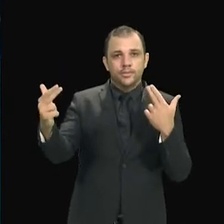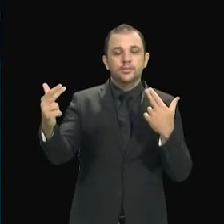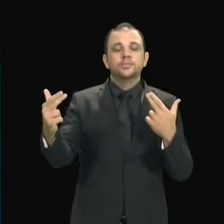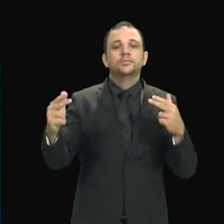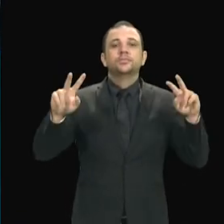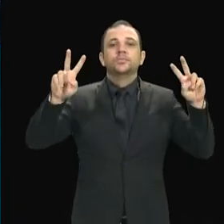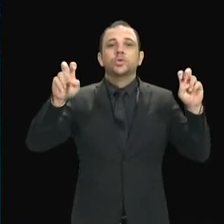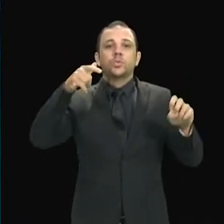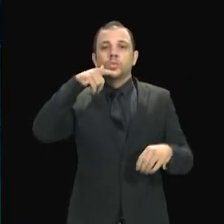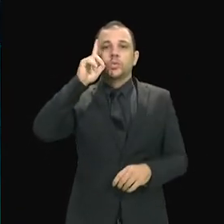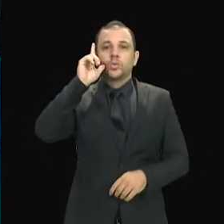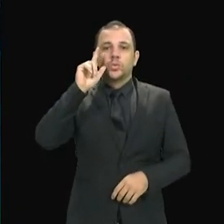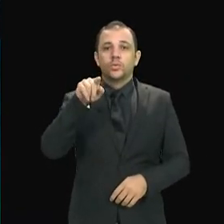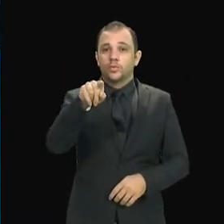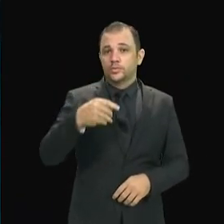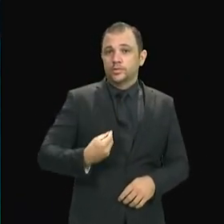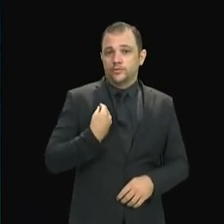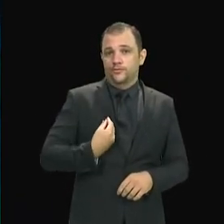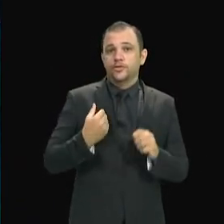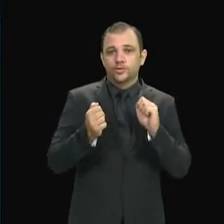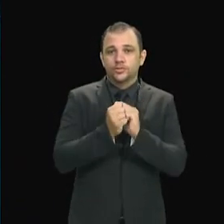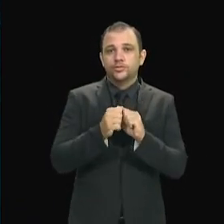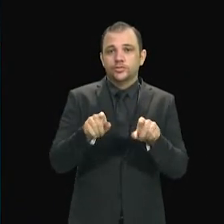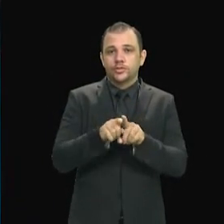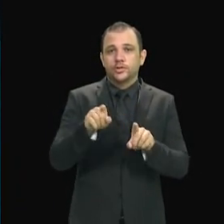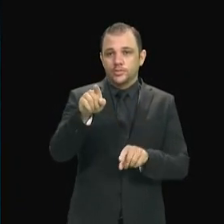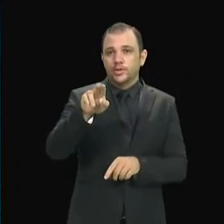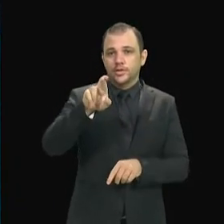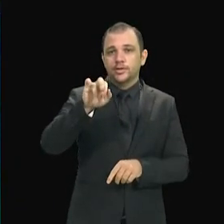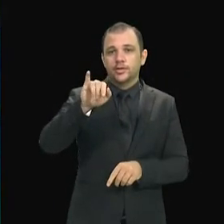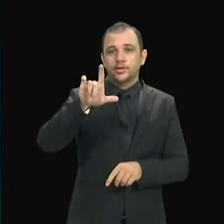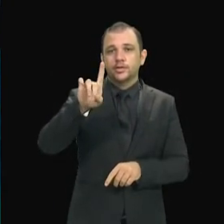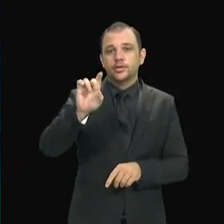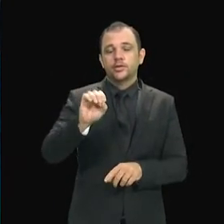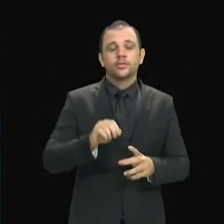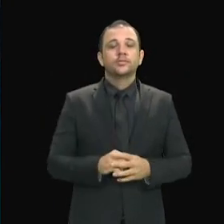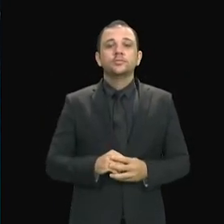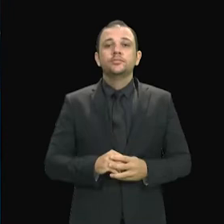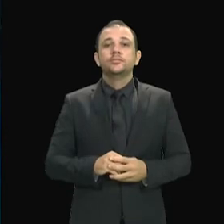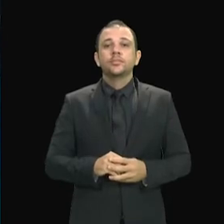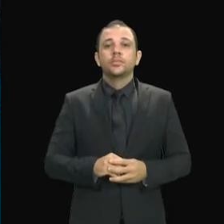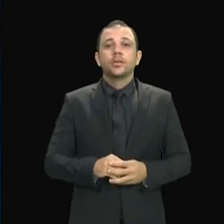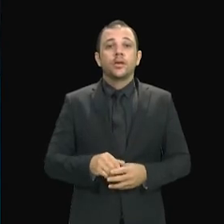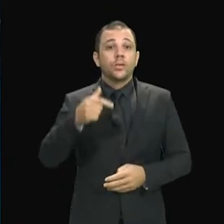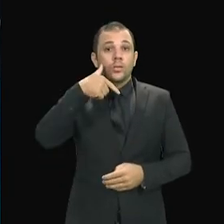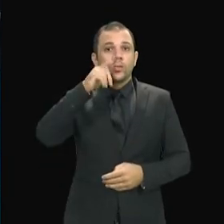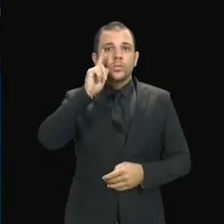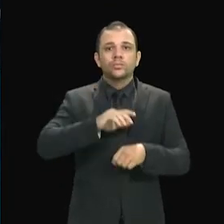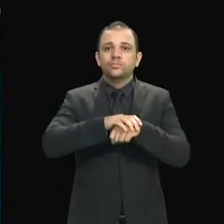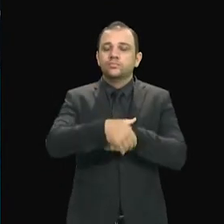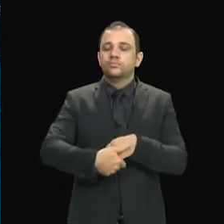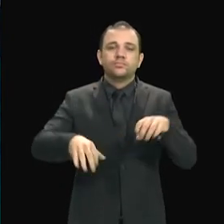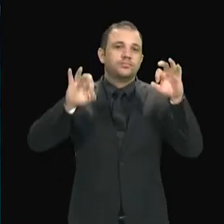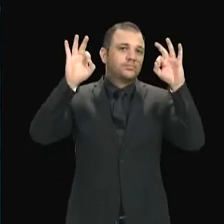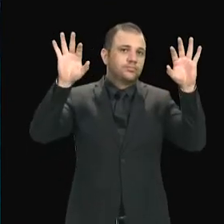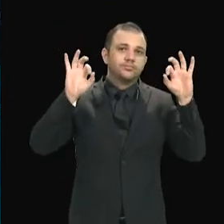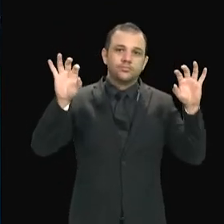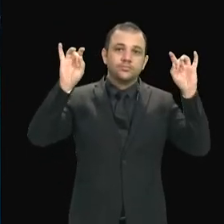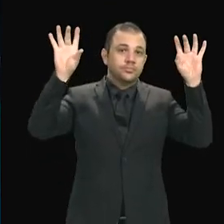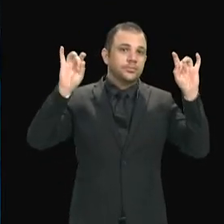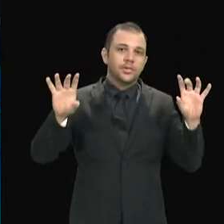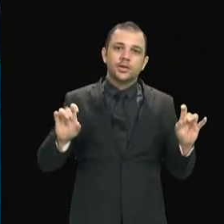Vossa Excelência também estava presente. Ontem foi uma noite memorável, ontem foi um momento